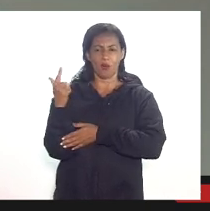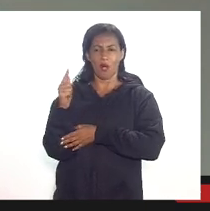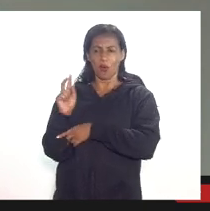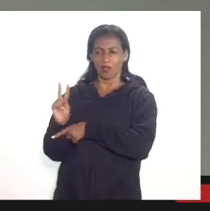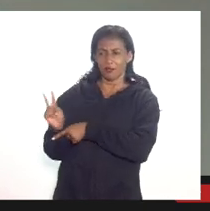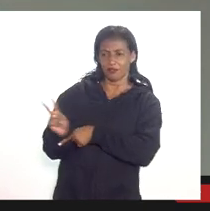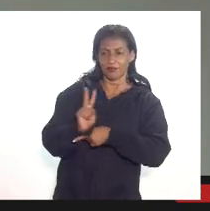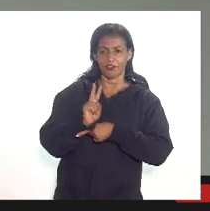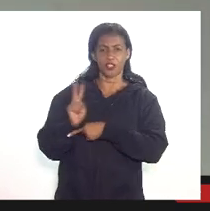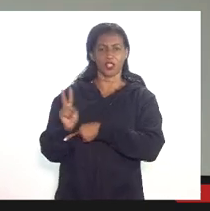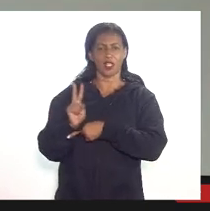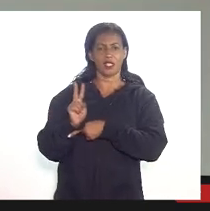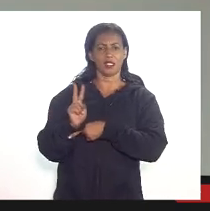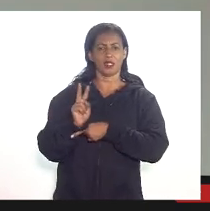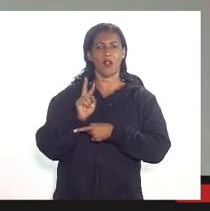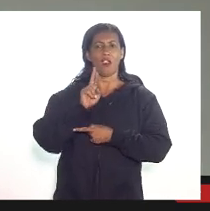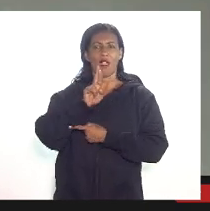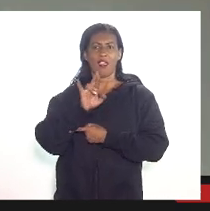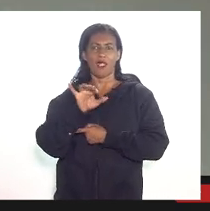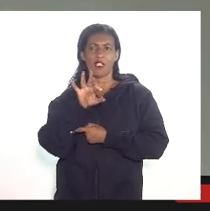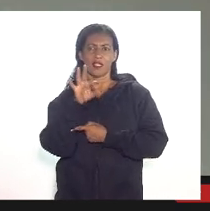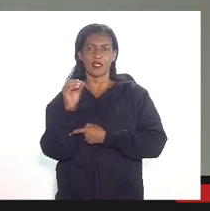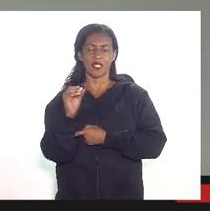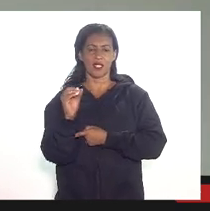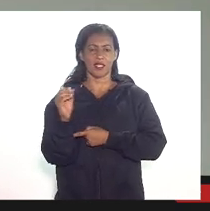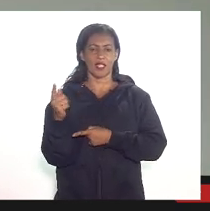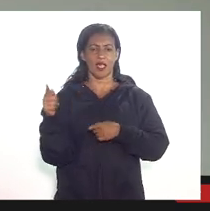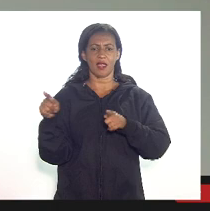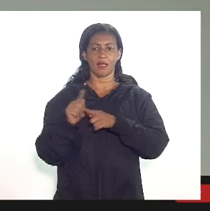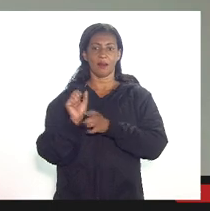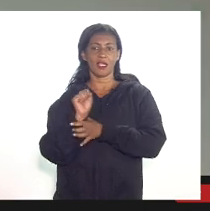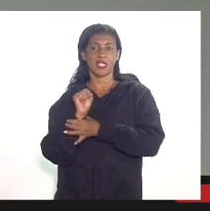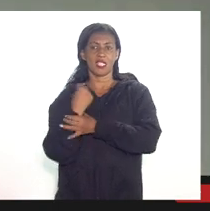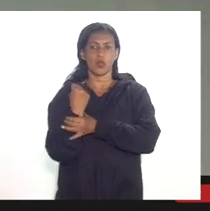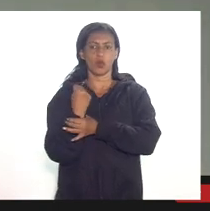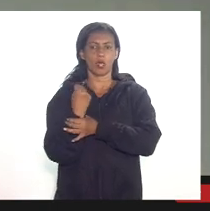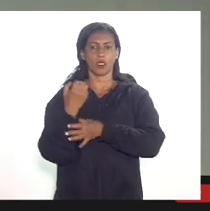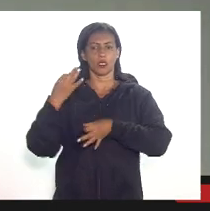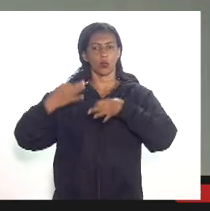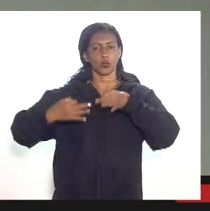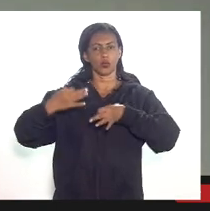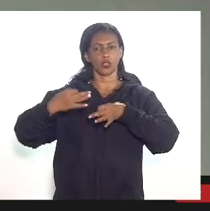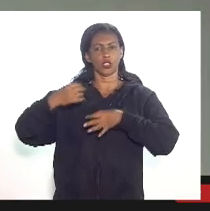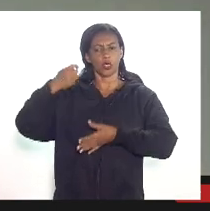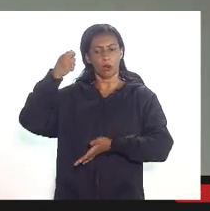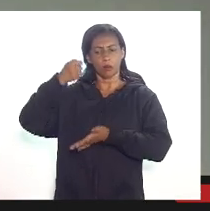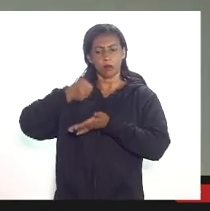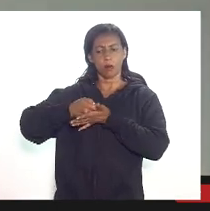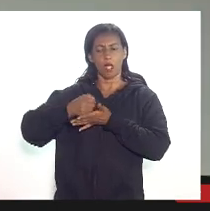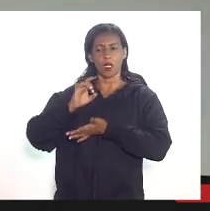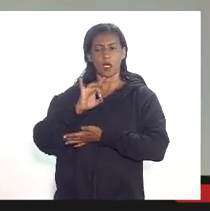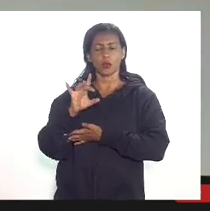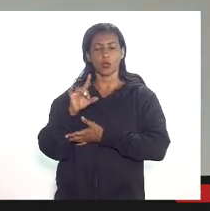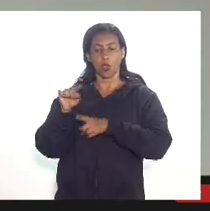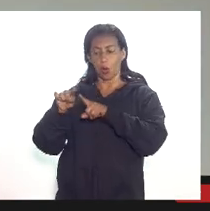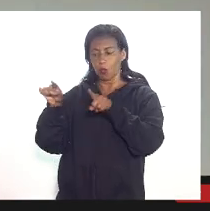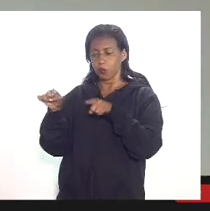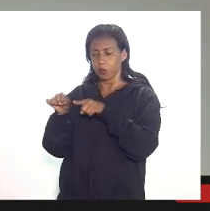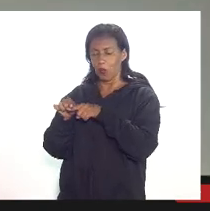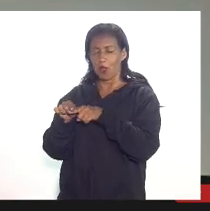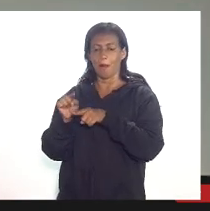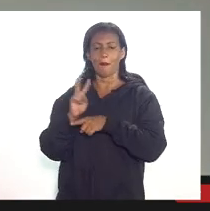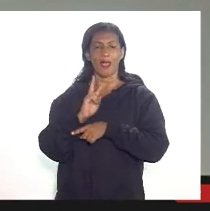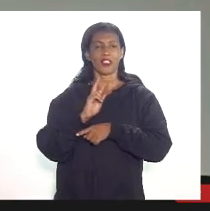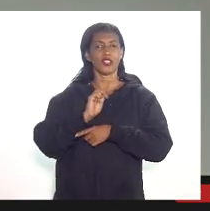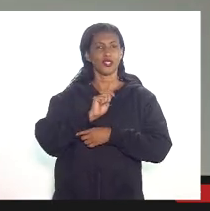receita estadual, além de dar conformidade e segurança jurídica, não só para o setor, mas também para o fisco